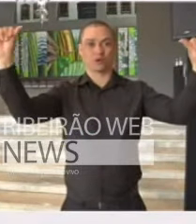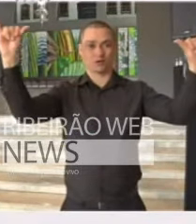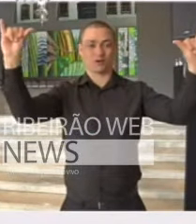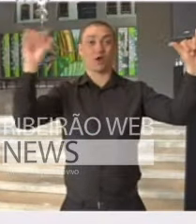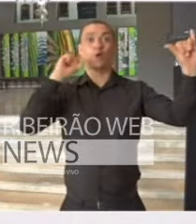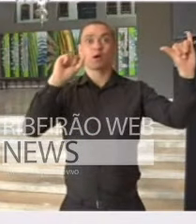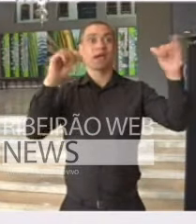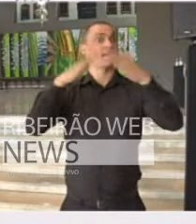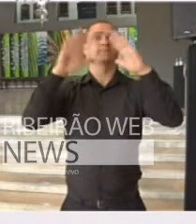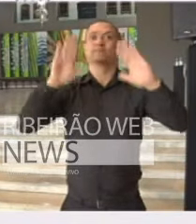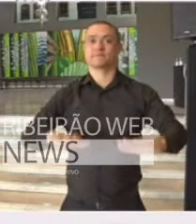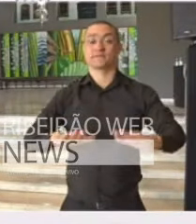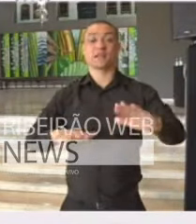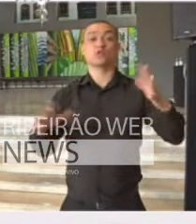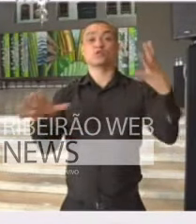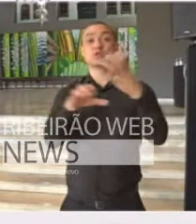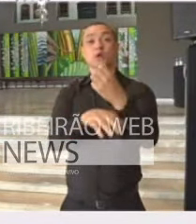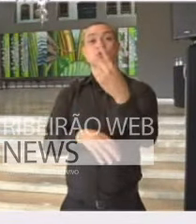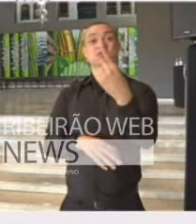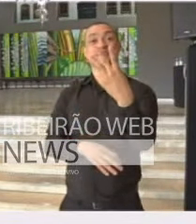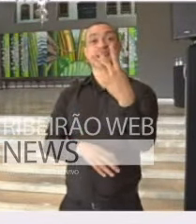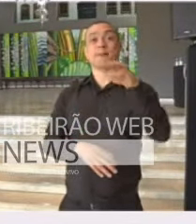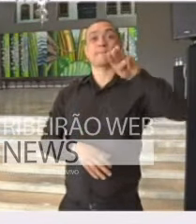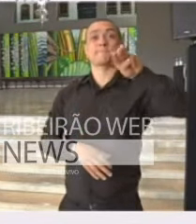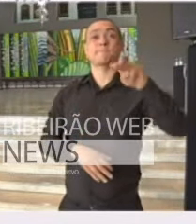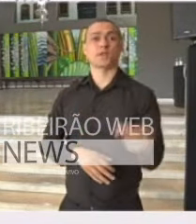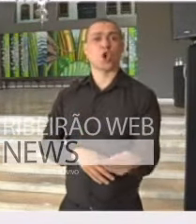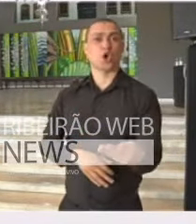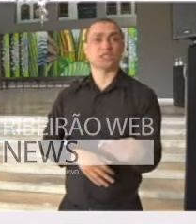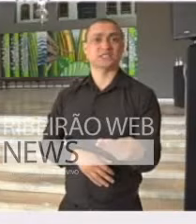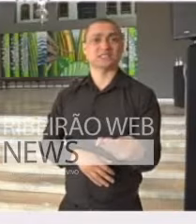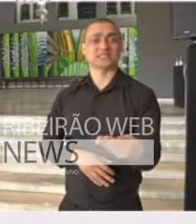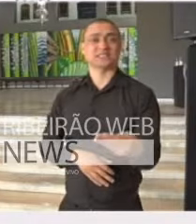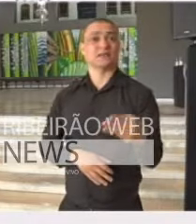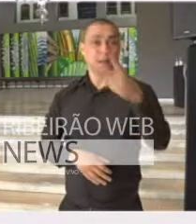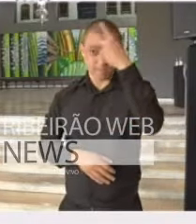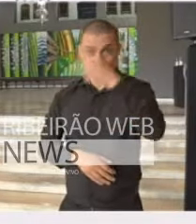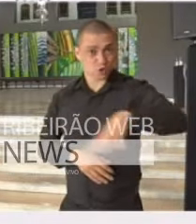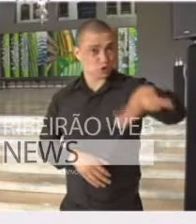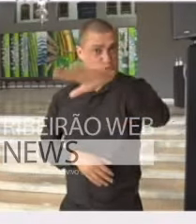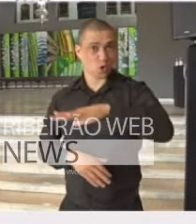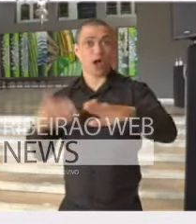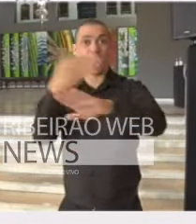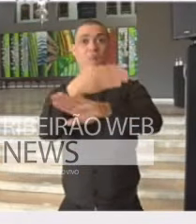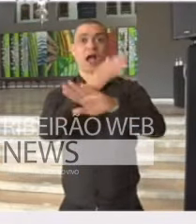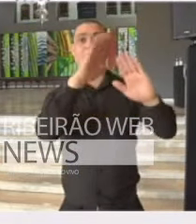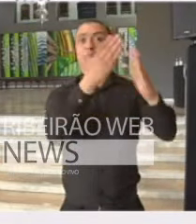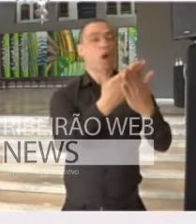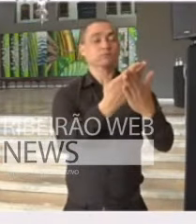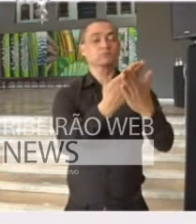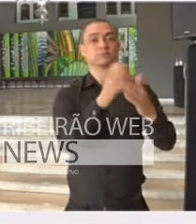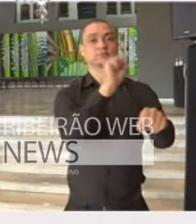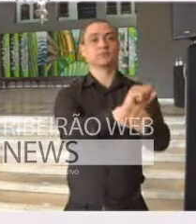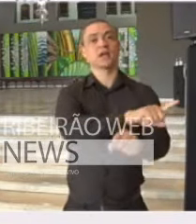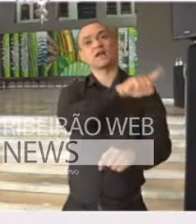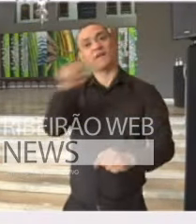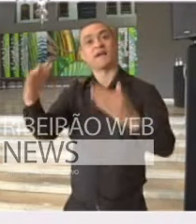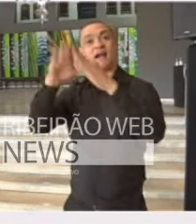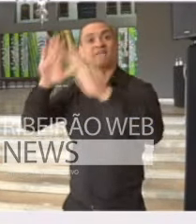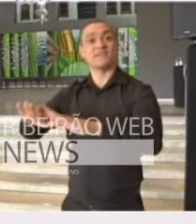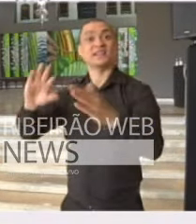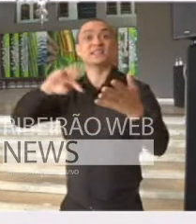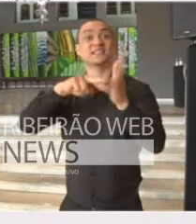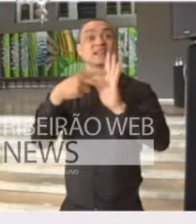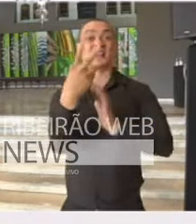nós estávamos falando de 13 milhões de pessoas que deixavam de circular, o que representa 32% da